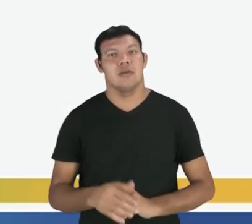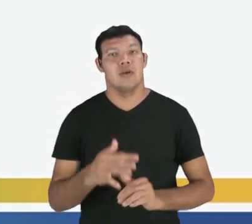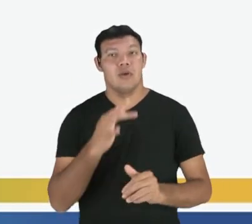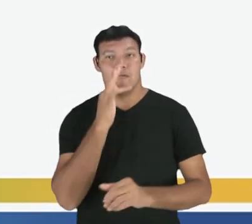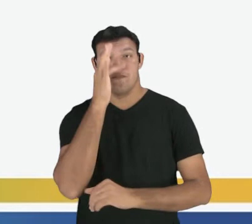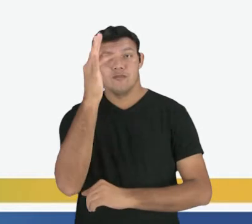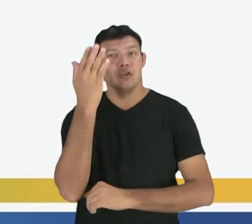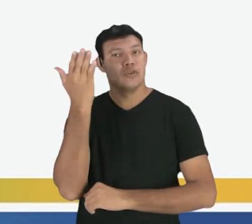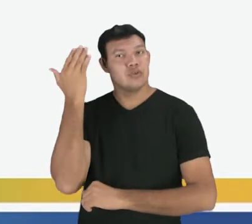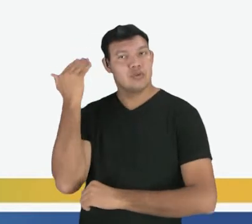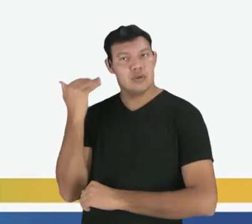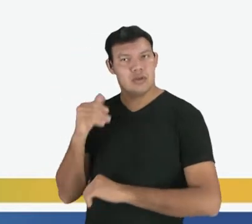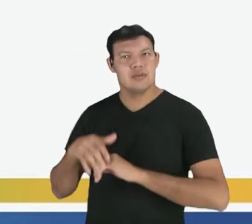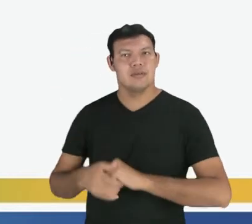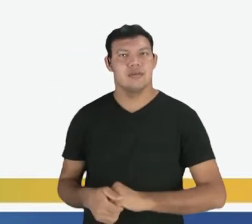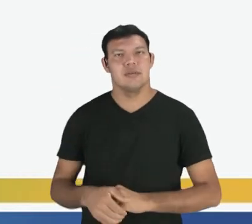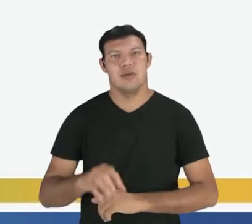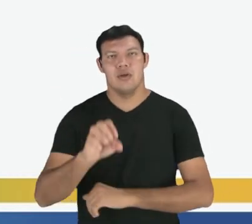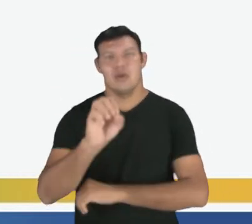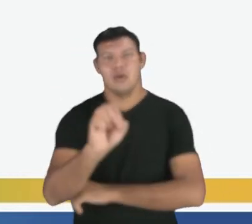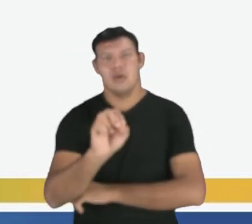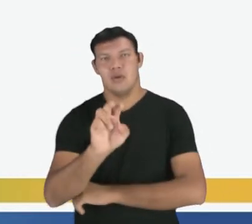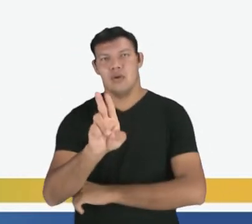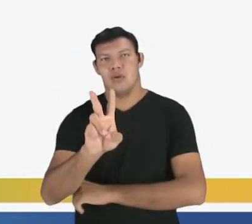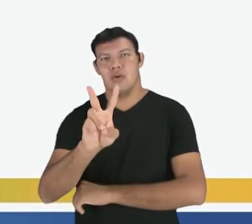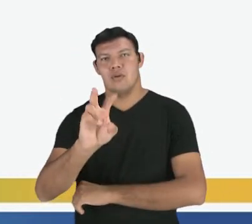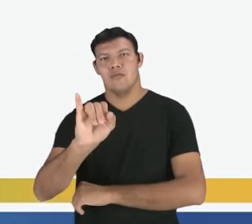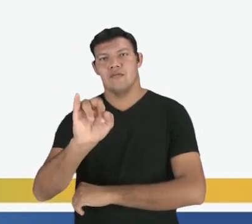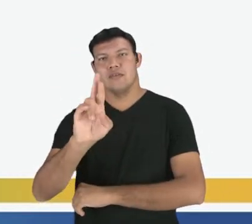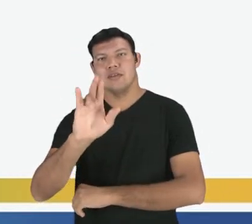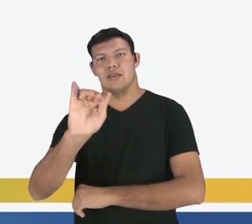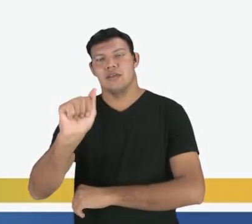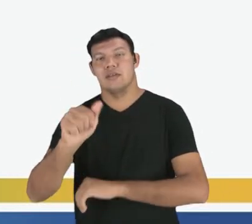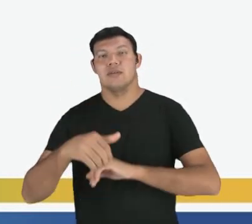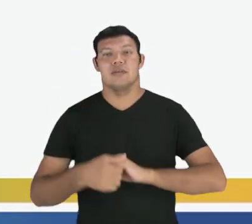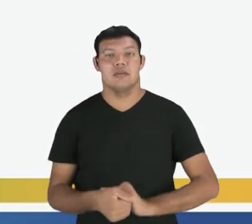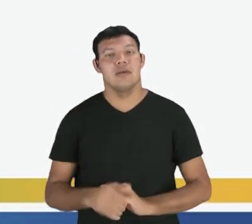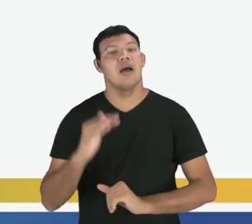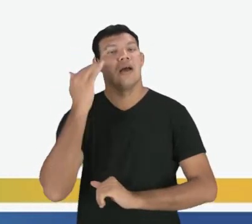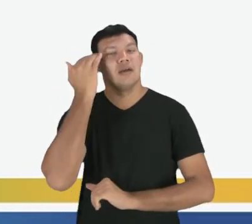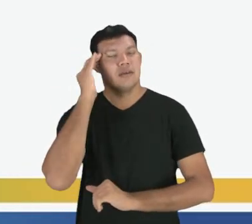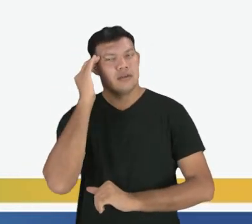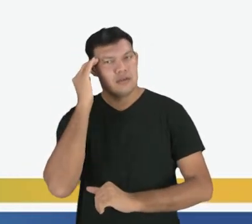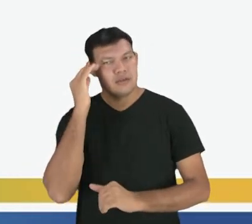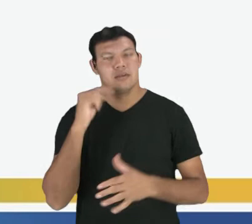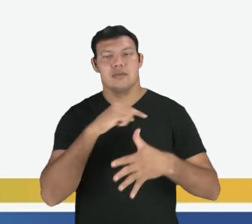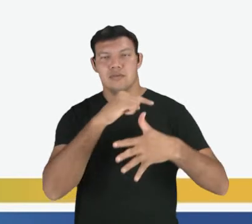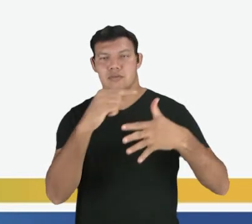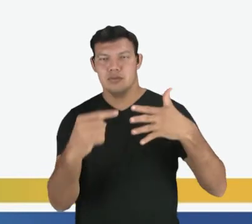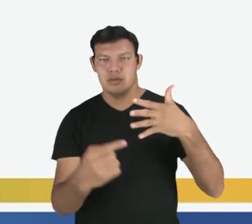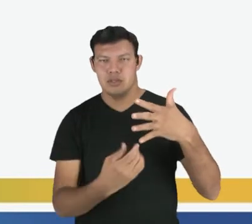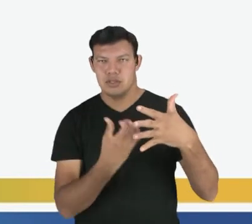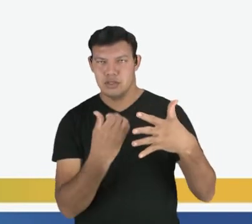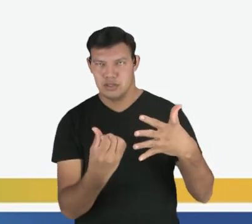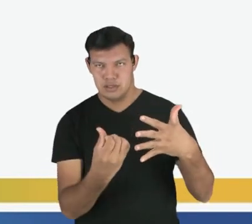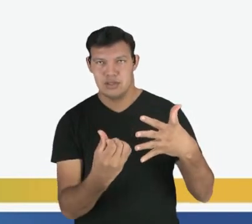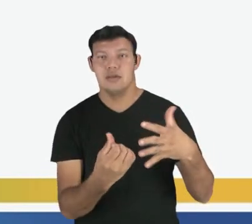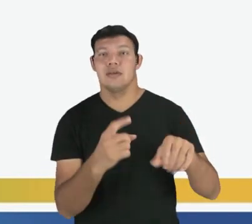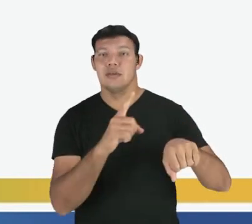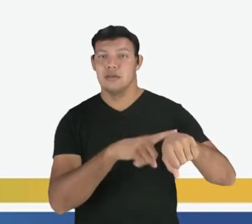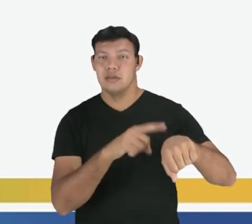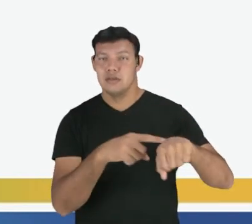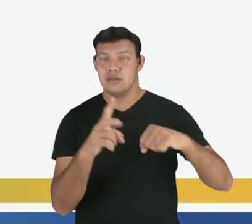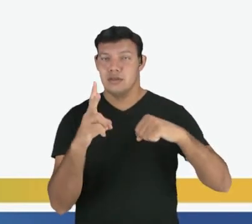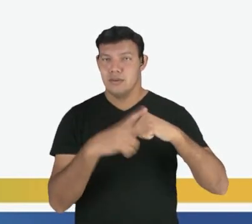essa desinência, né? Duriria. Agora, gente, entendido esses seis tempos, né? Que aparecem para vocês do